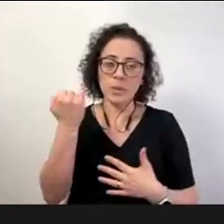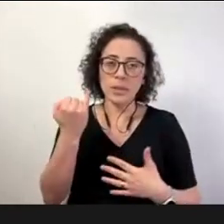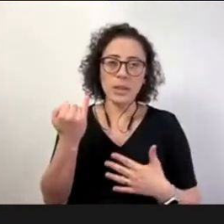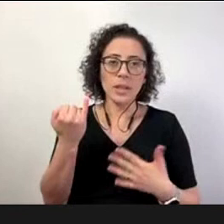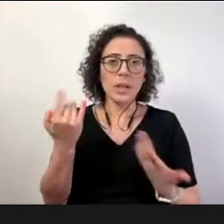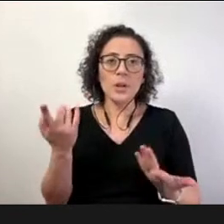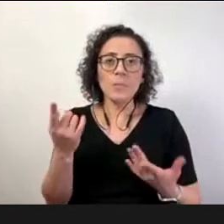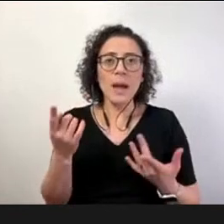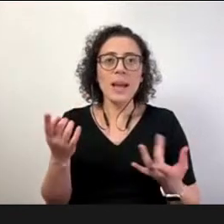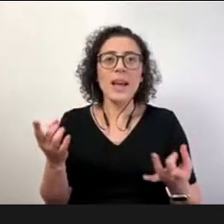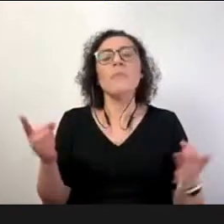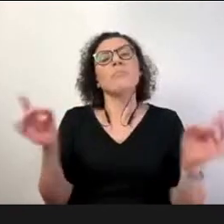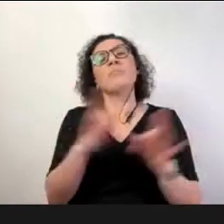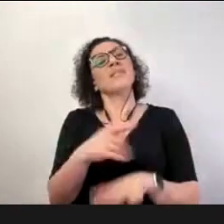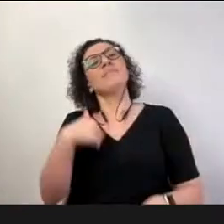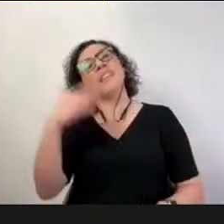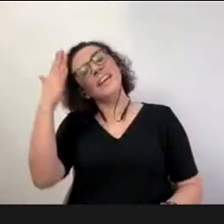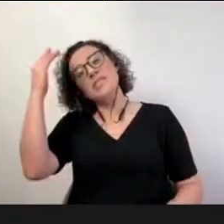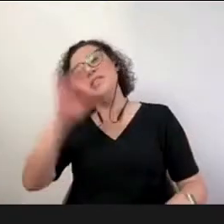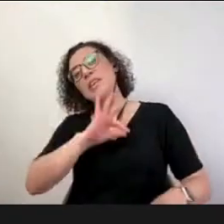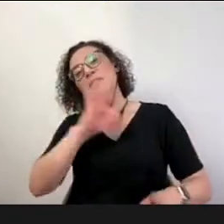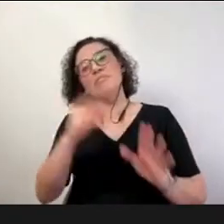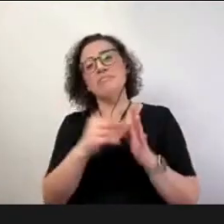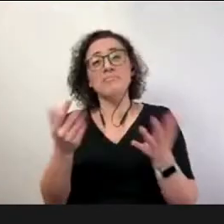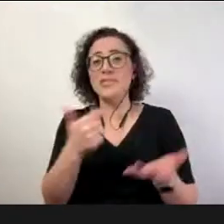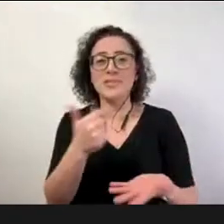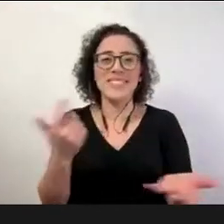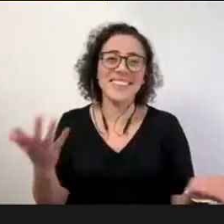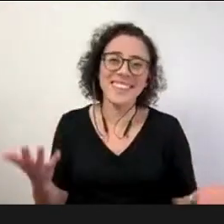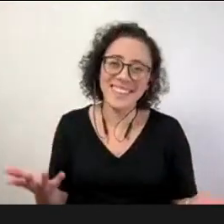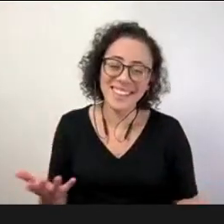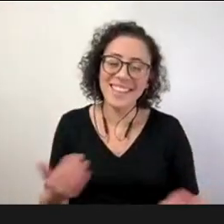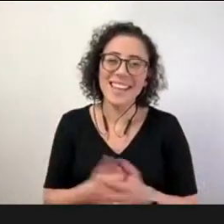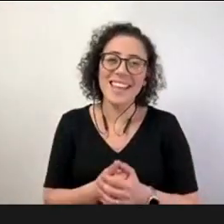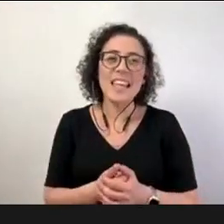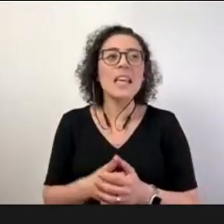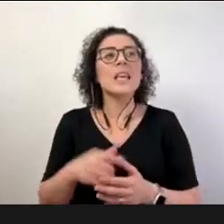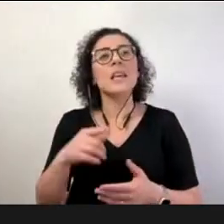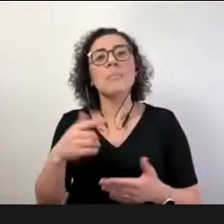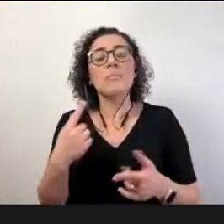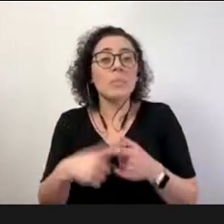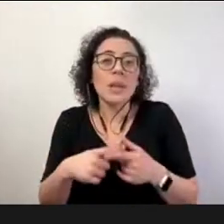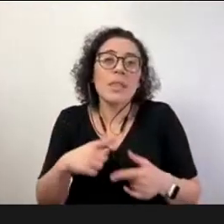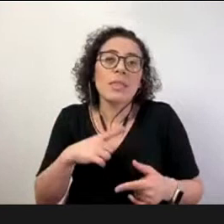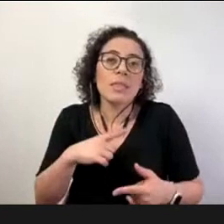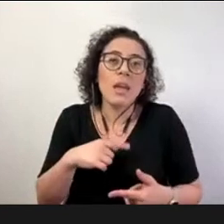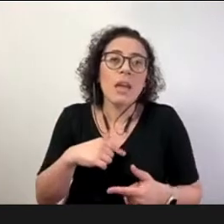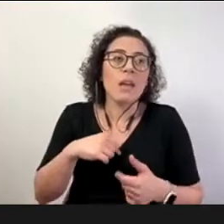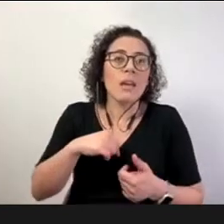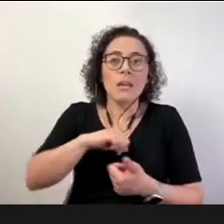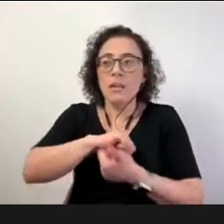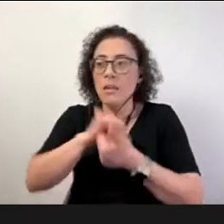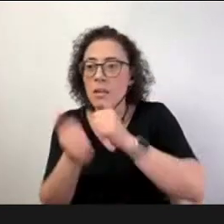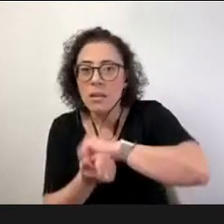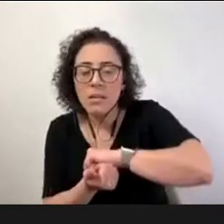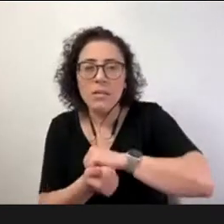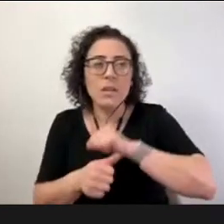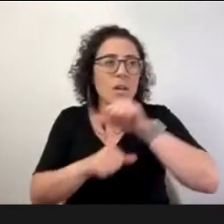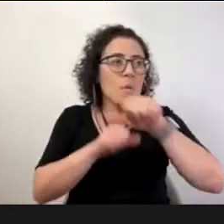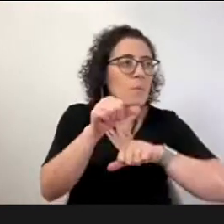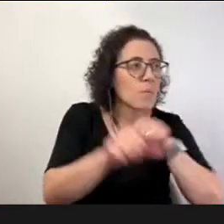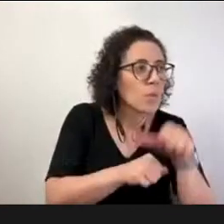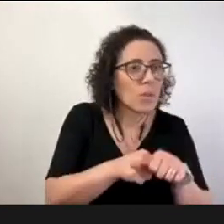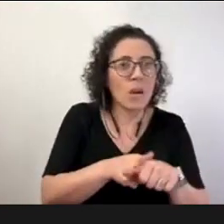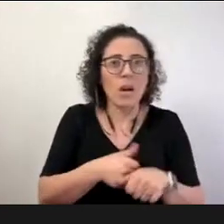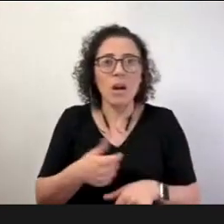incerteza muito claramente já colocada tinha a transformação acelerada do mundo do trabalho já como um pano de fundo